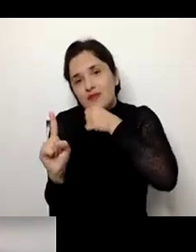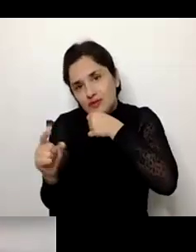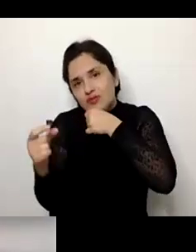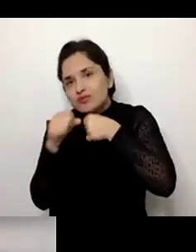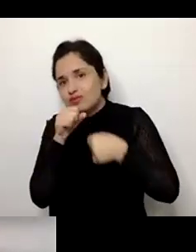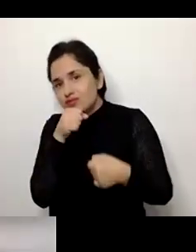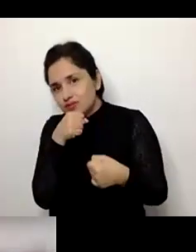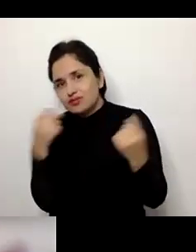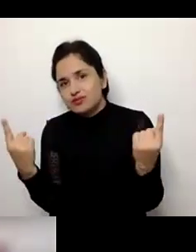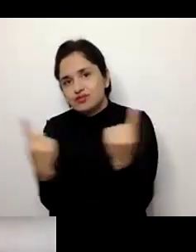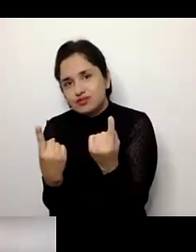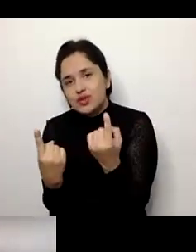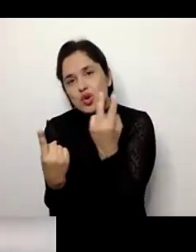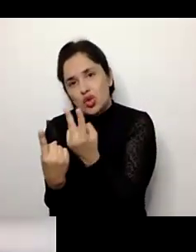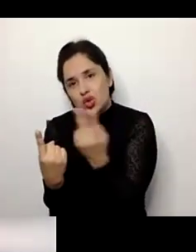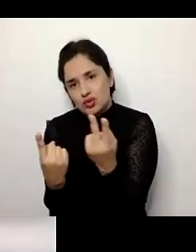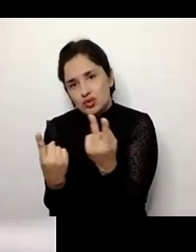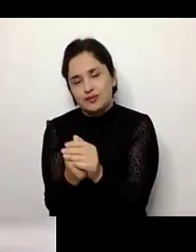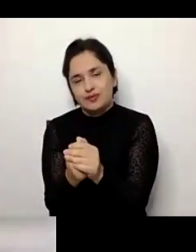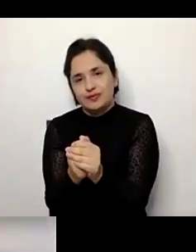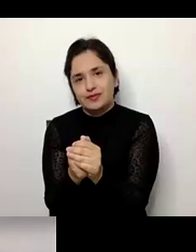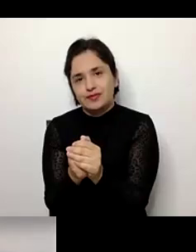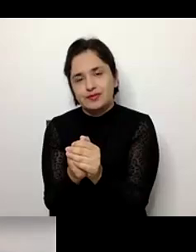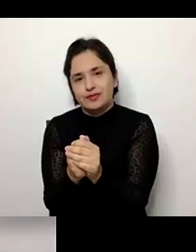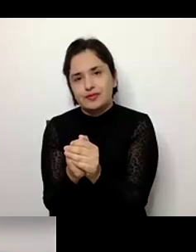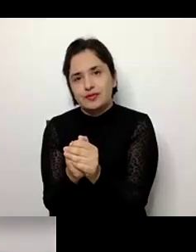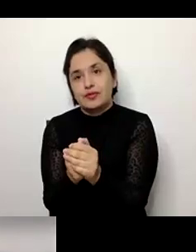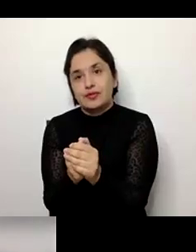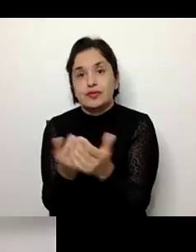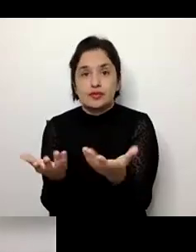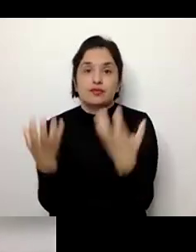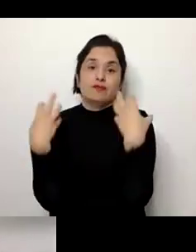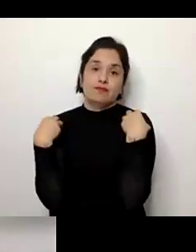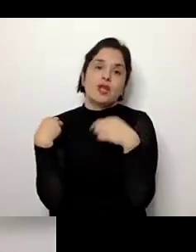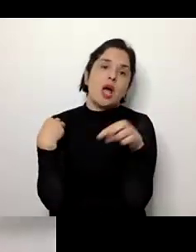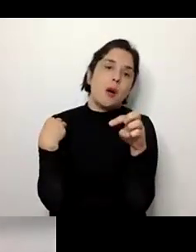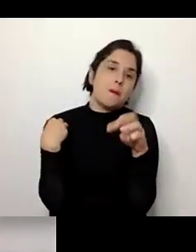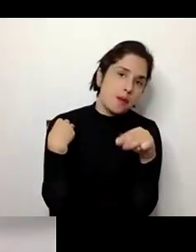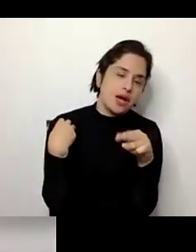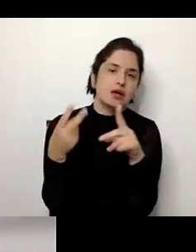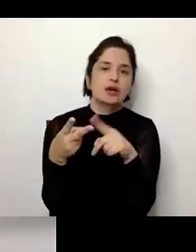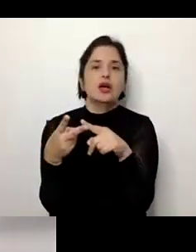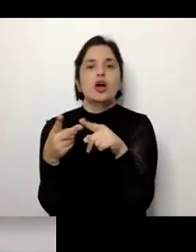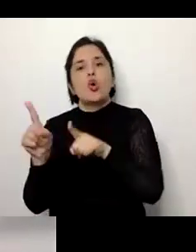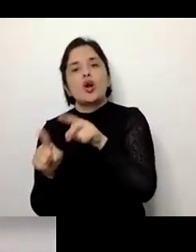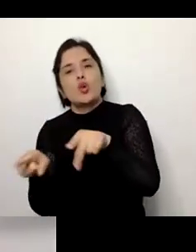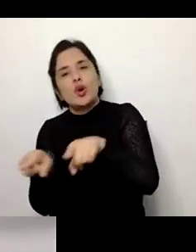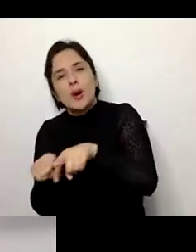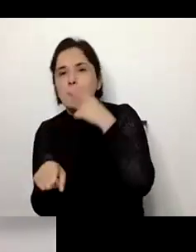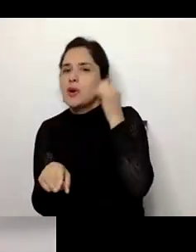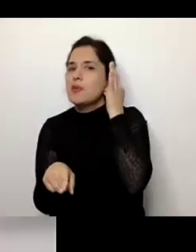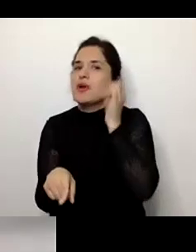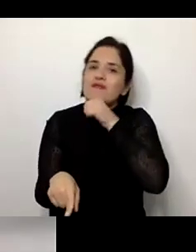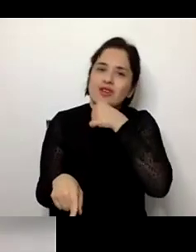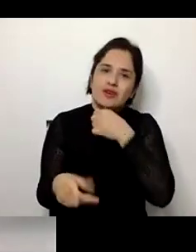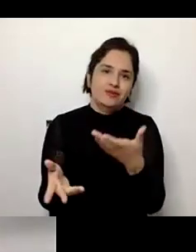envejecido, outras pessoas viejas, outros adultos viejos, e geralmente está recargado na figura da mãe, ou de algum irmão ou irmã que é mais velho. Então,